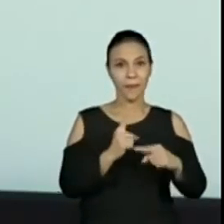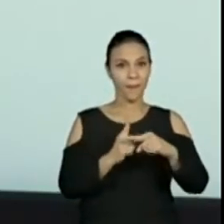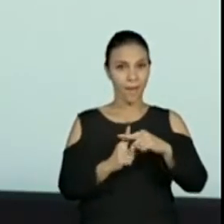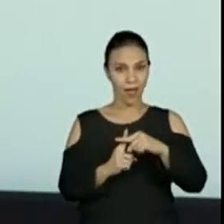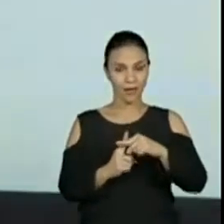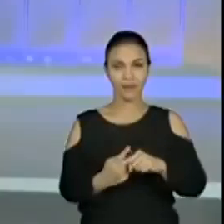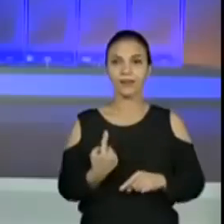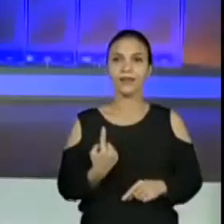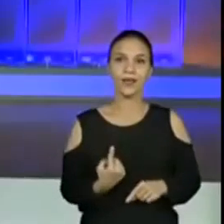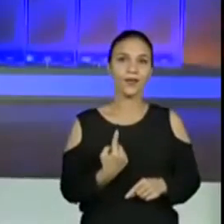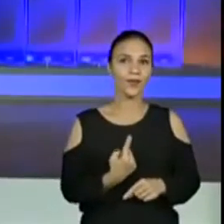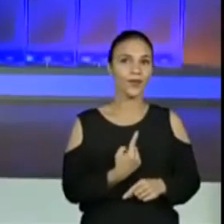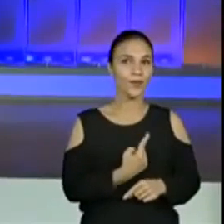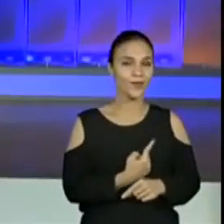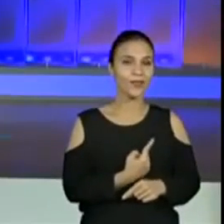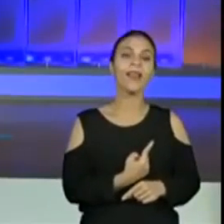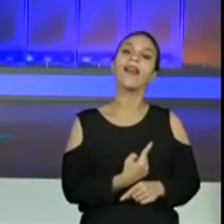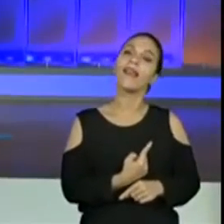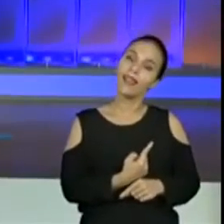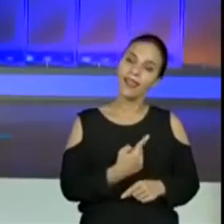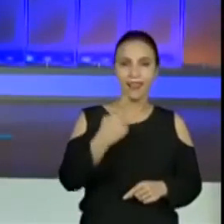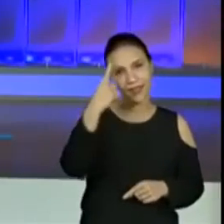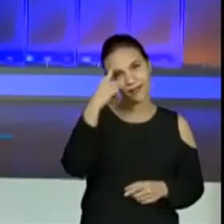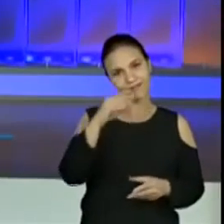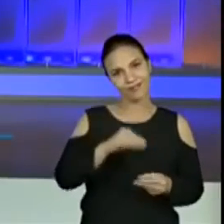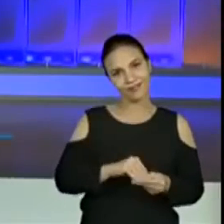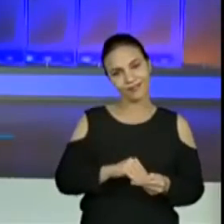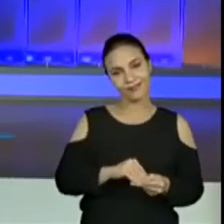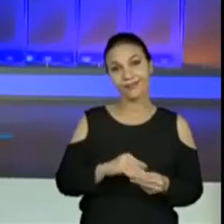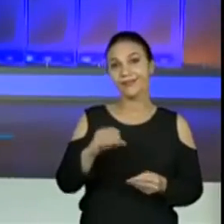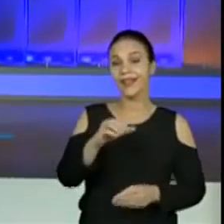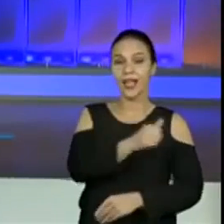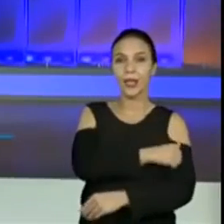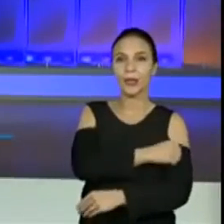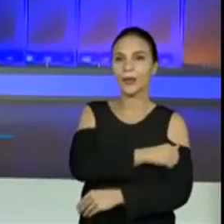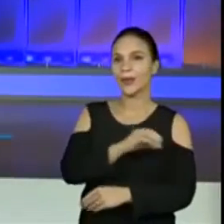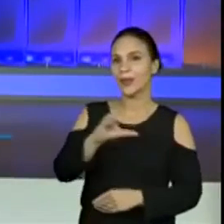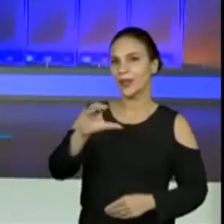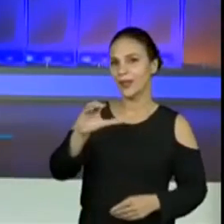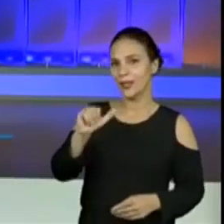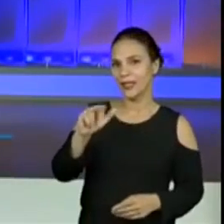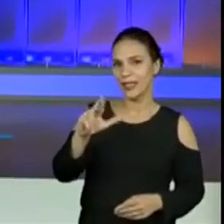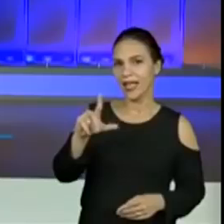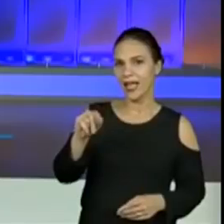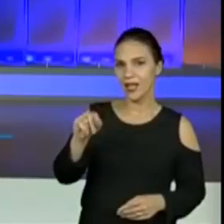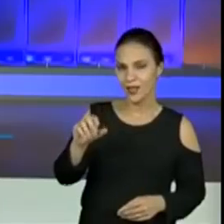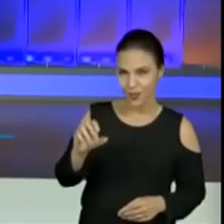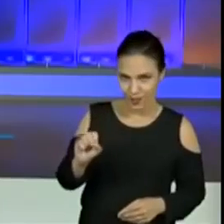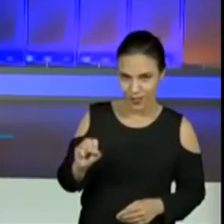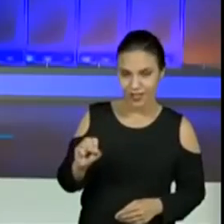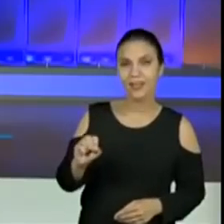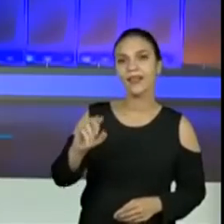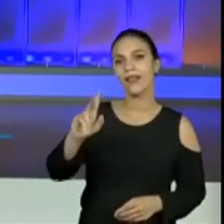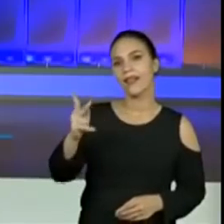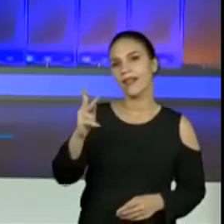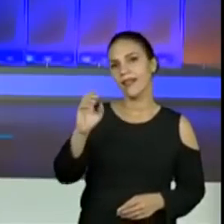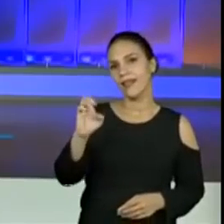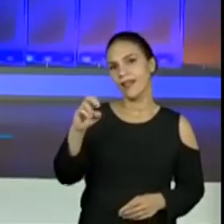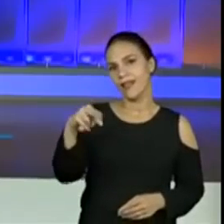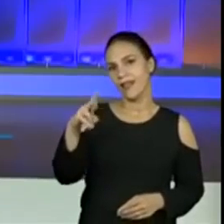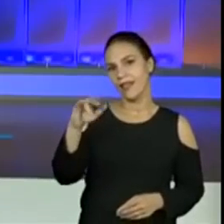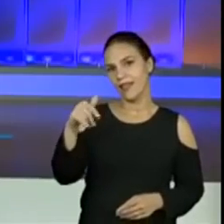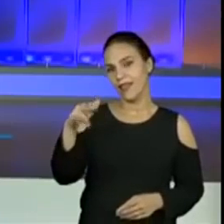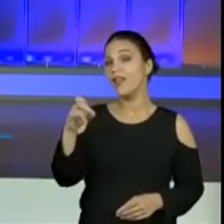Olha, o aluno Carlos Henrique está contribuindo com a aula. Muito bom. E a Promaria de Lourdes diz que a Luísa falou